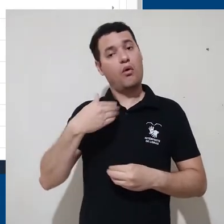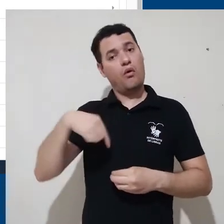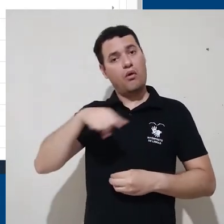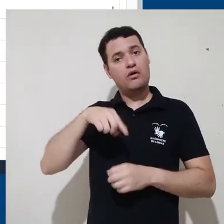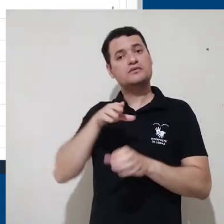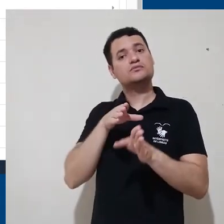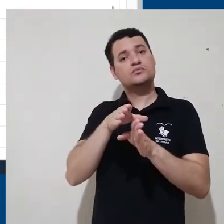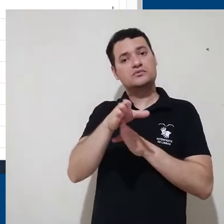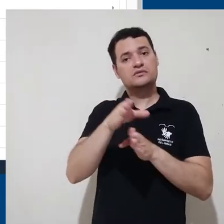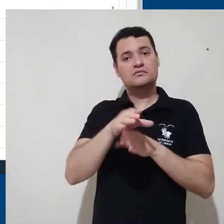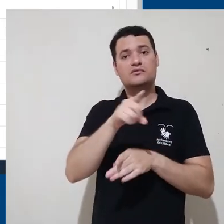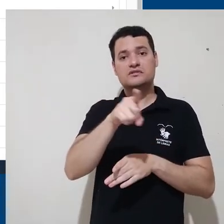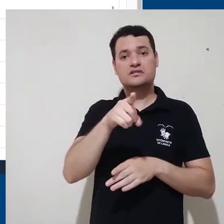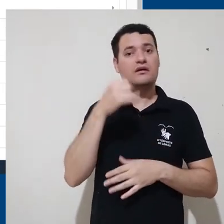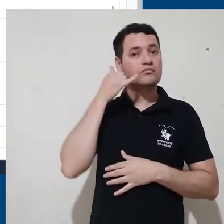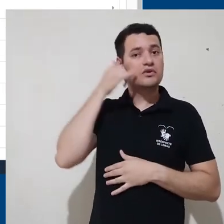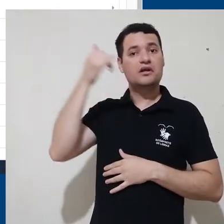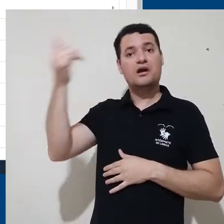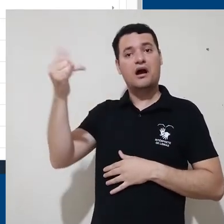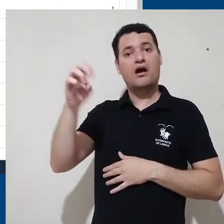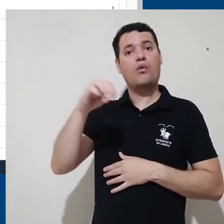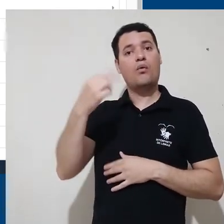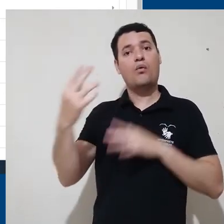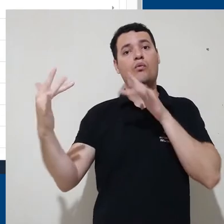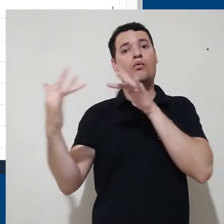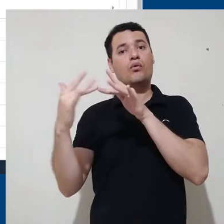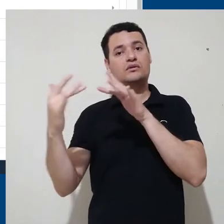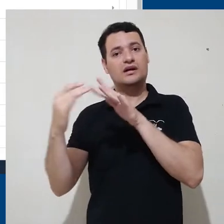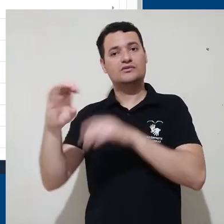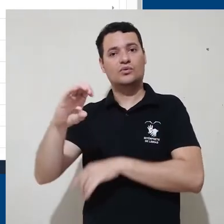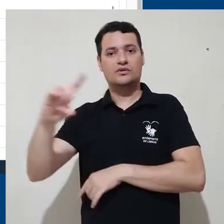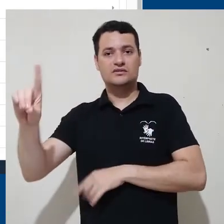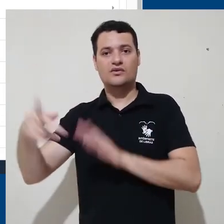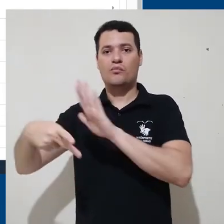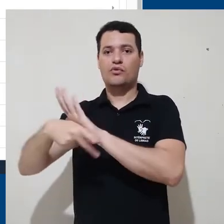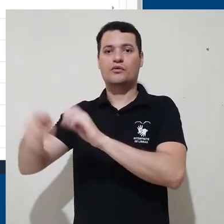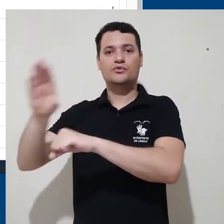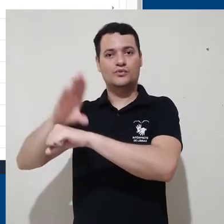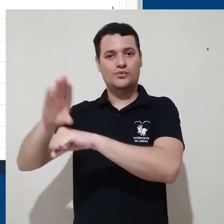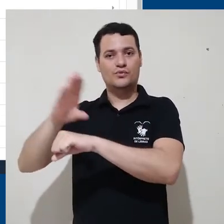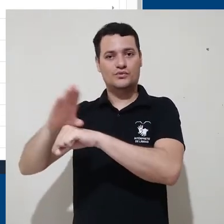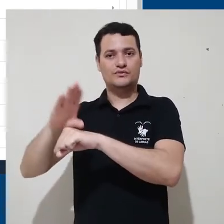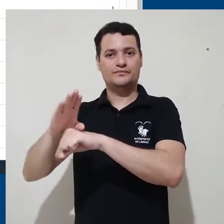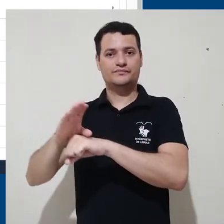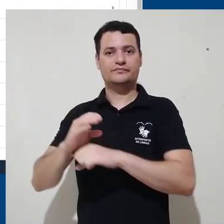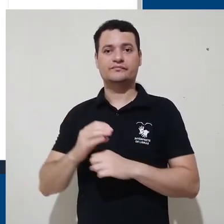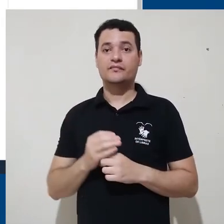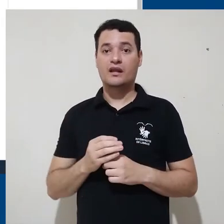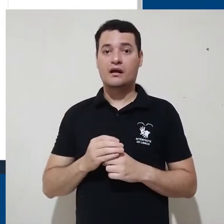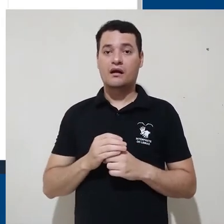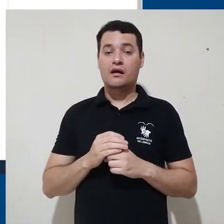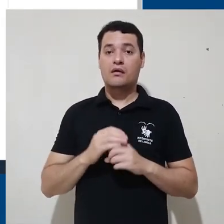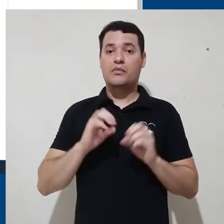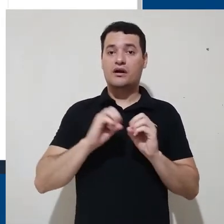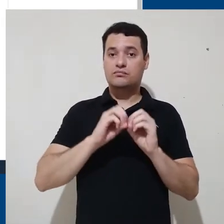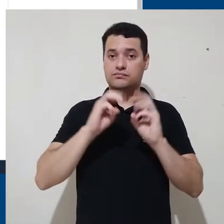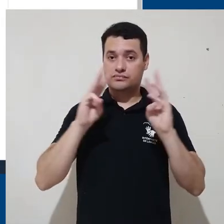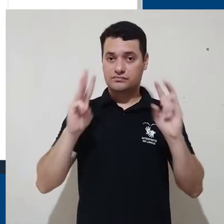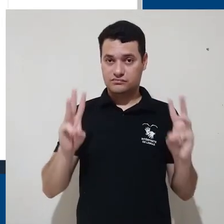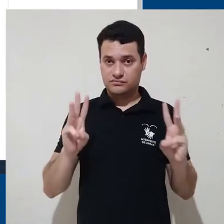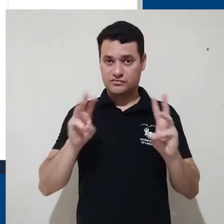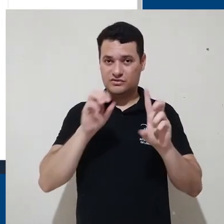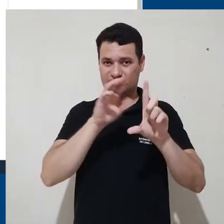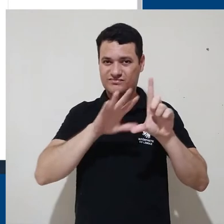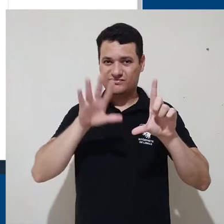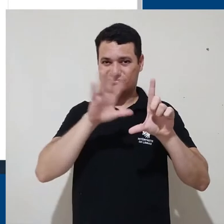sugerimos entrar em contato com a coordenação de seu curso para verificar a situação. Para a plataforma do